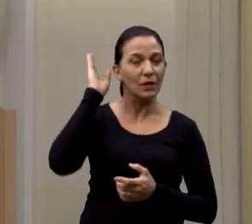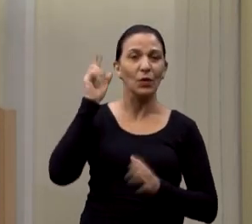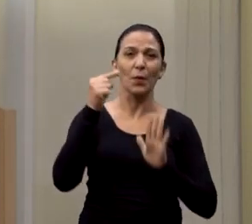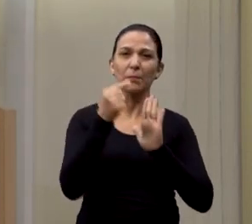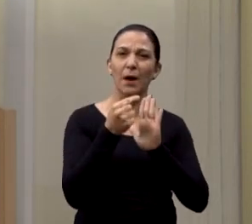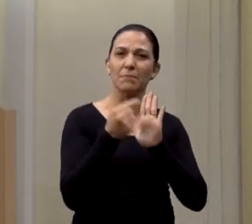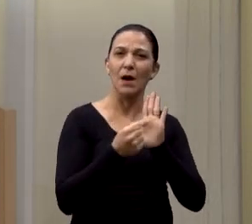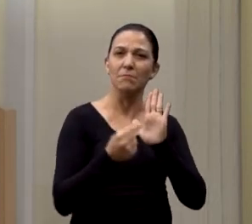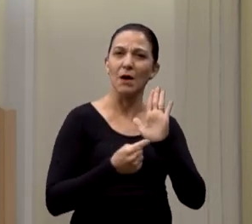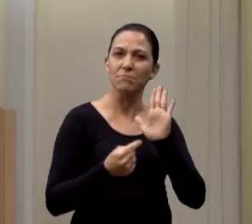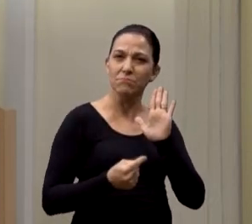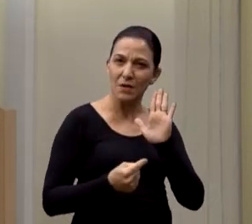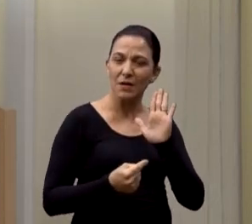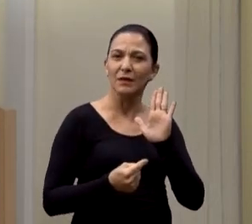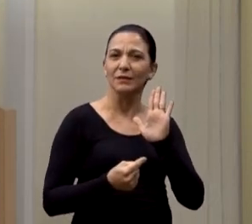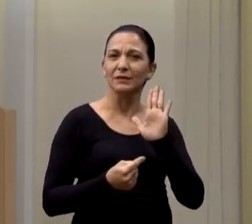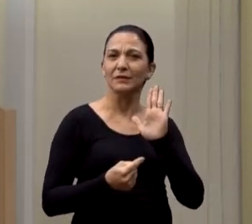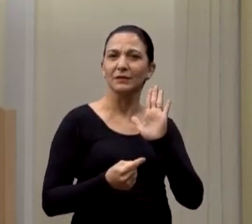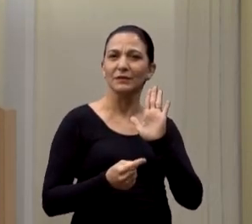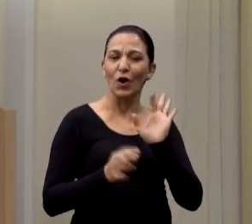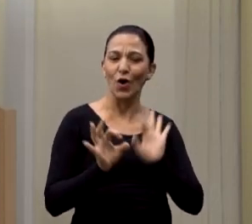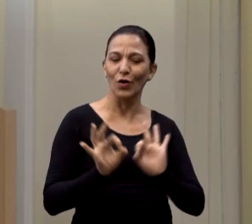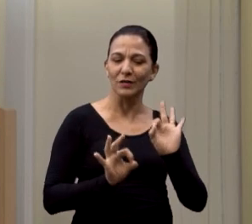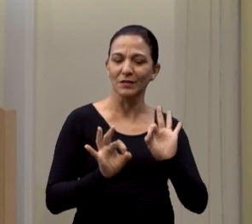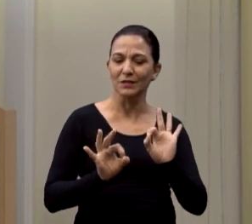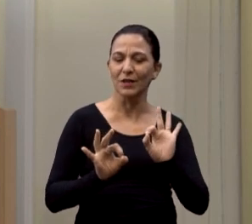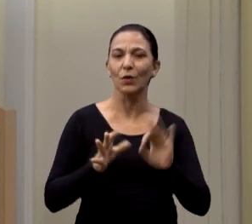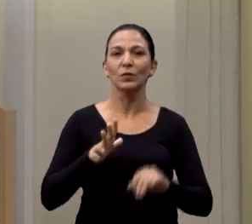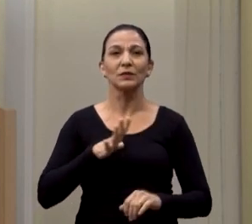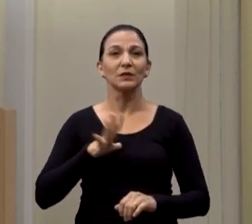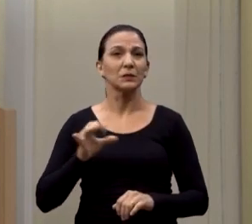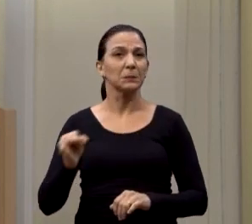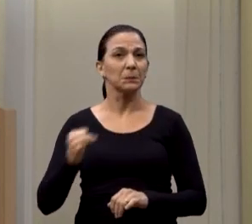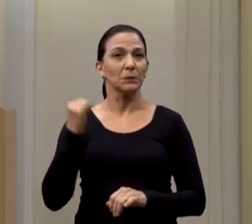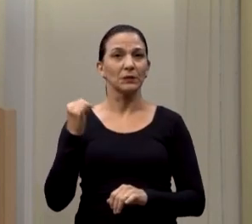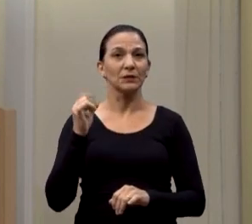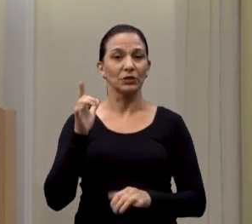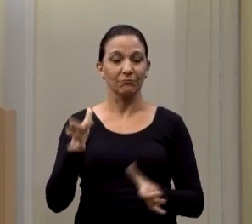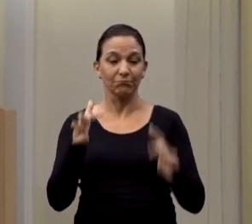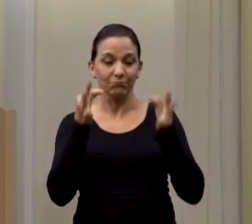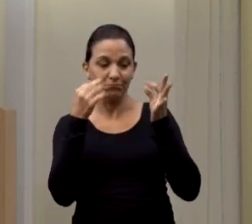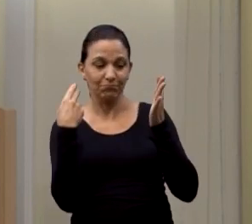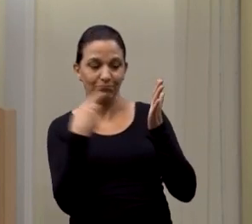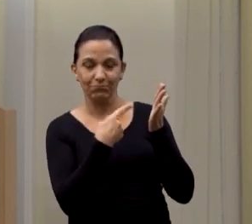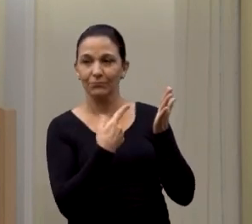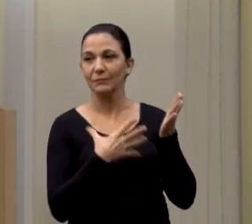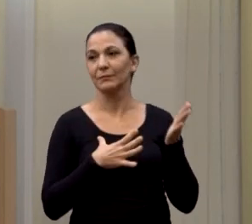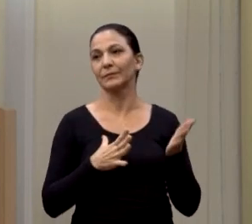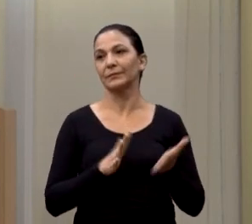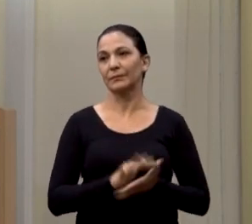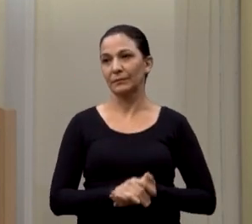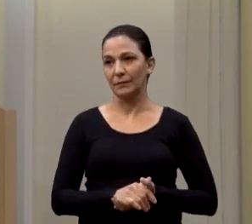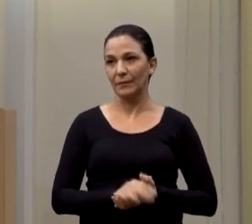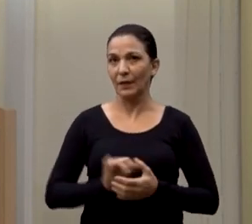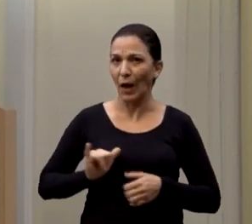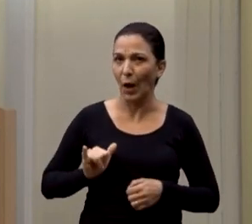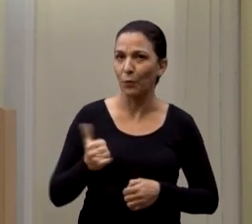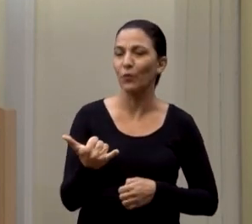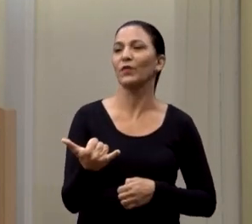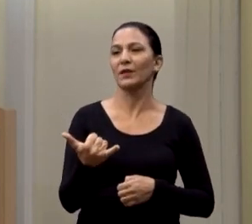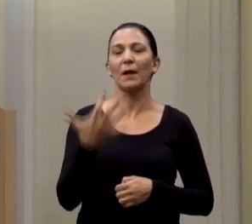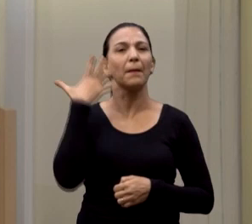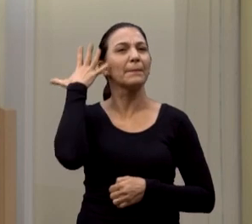pontos que são fundamentais para a organização do município. E eu queria aproveitar, hoje, não fazer uma fala